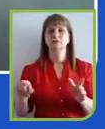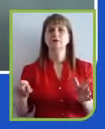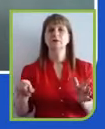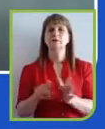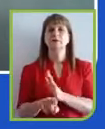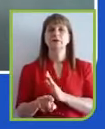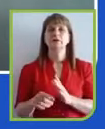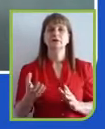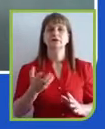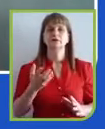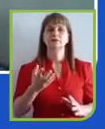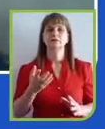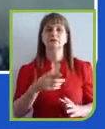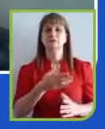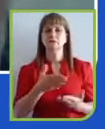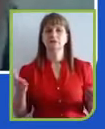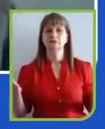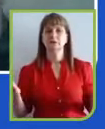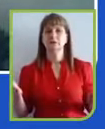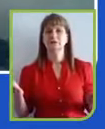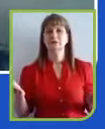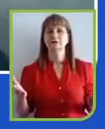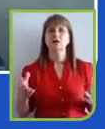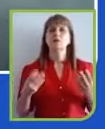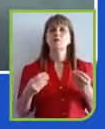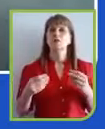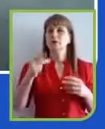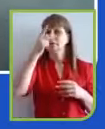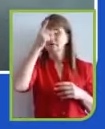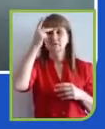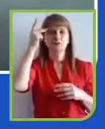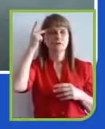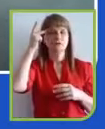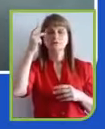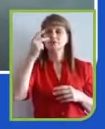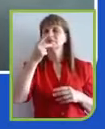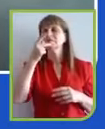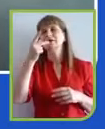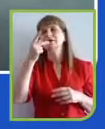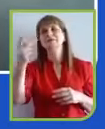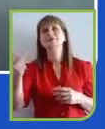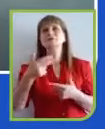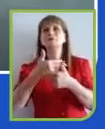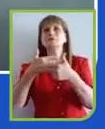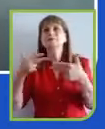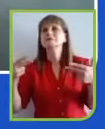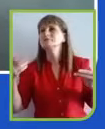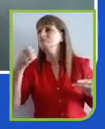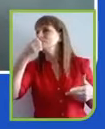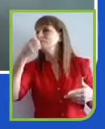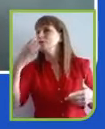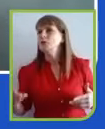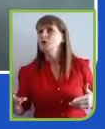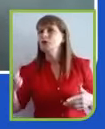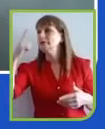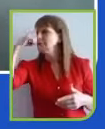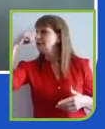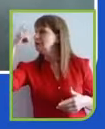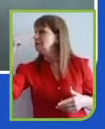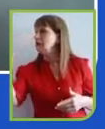são muitos os elogios, tá? A participação de todos, algumas falas, algumas ideias colocadas,